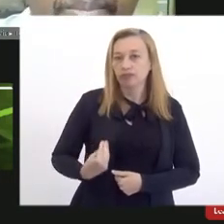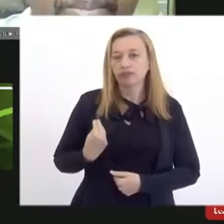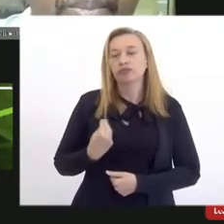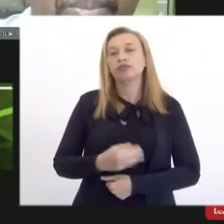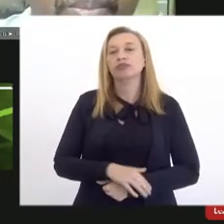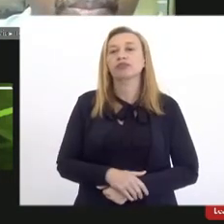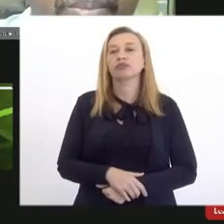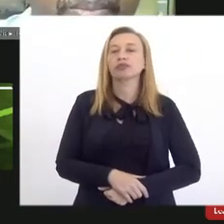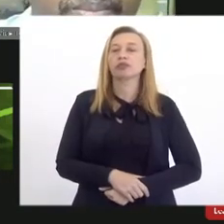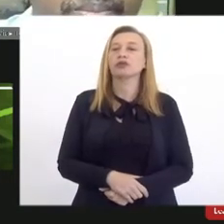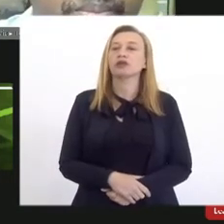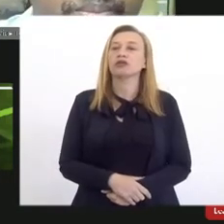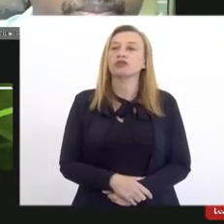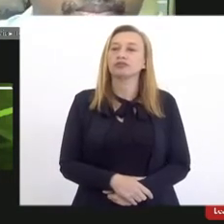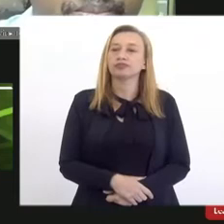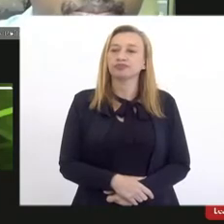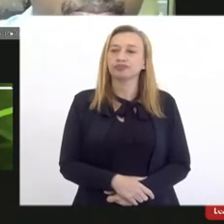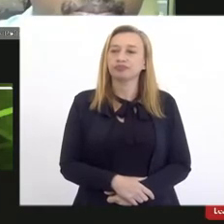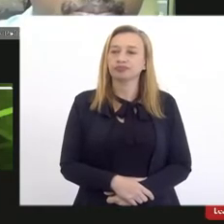Obrigado. Obrigado. Obrigado.